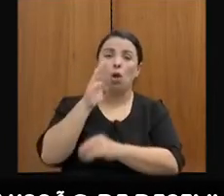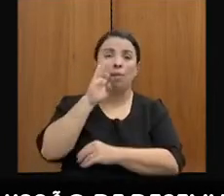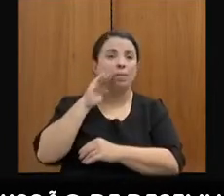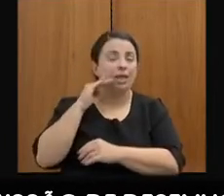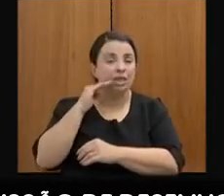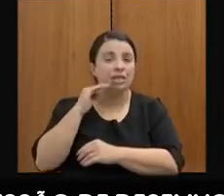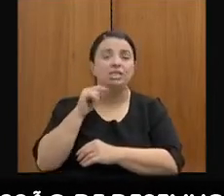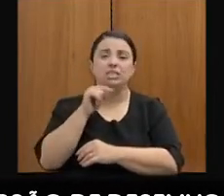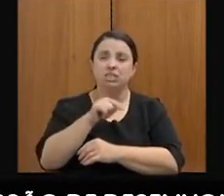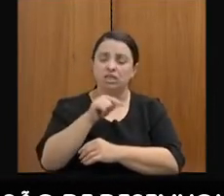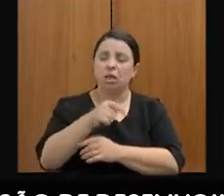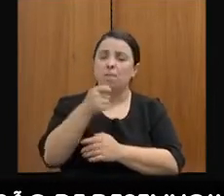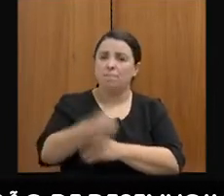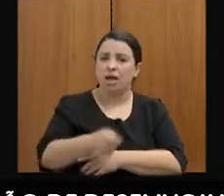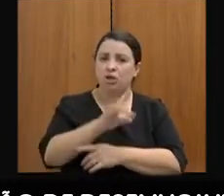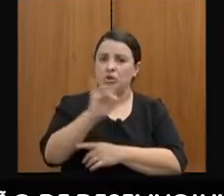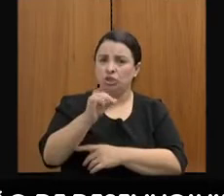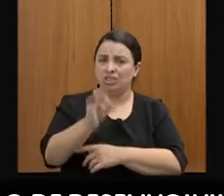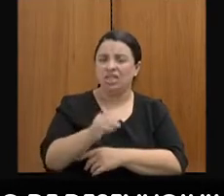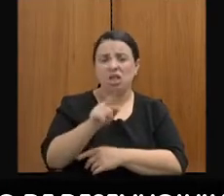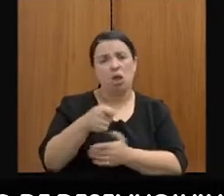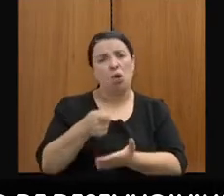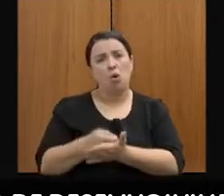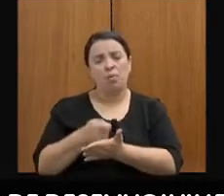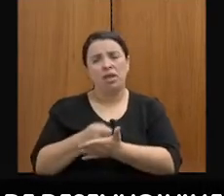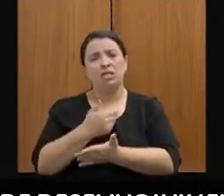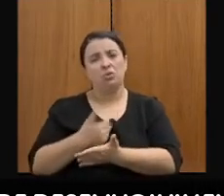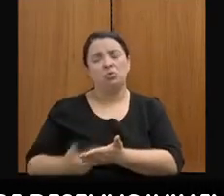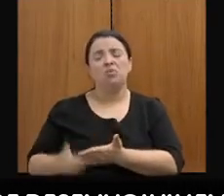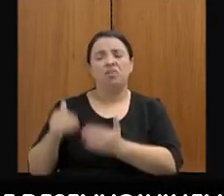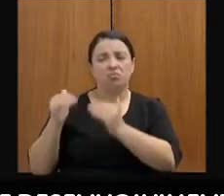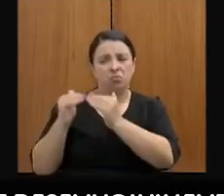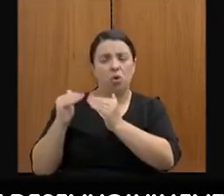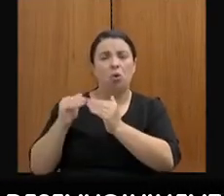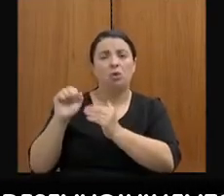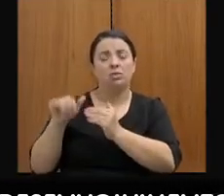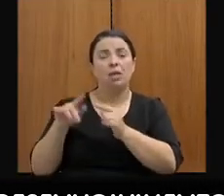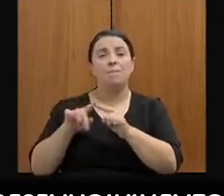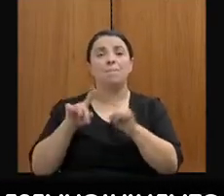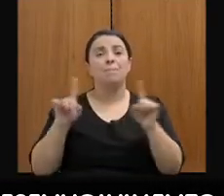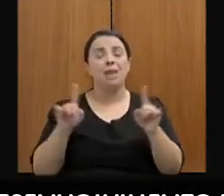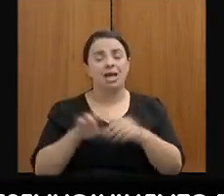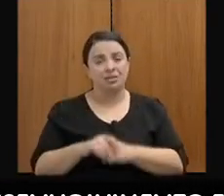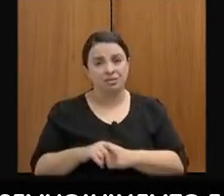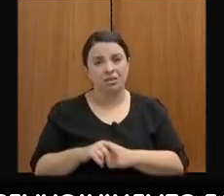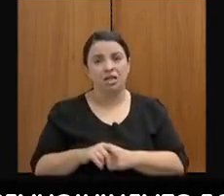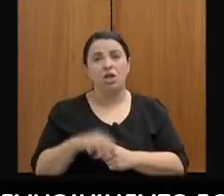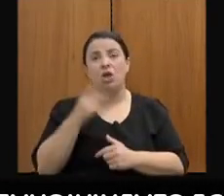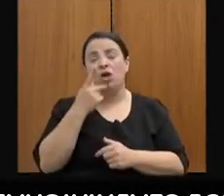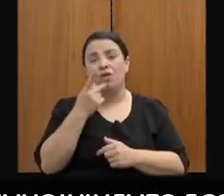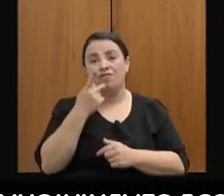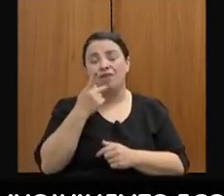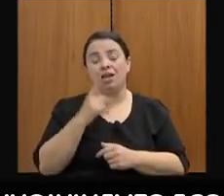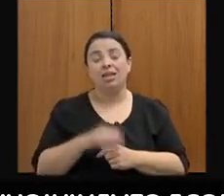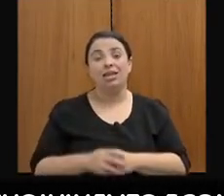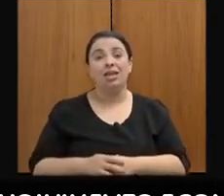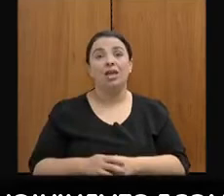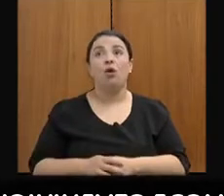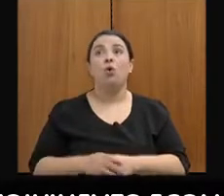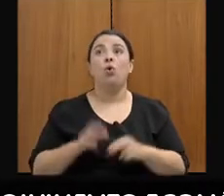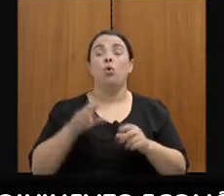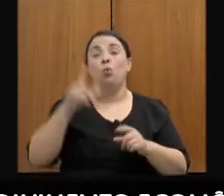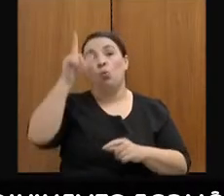do governo pagar em dia, mas eu tenho dito, testemunhado aqui, que finalmente temos um governo que